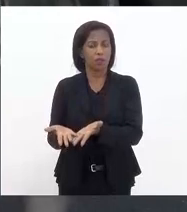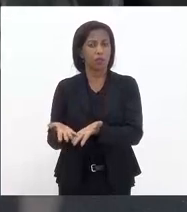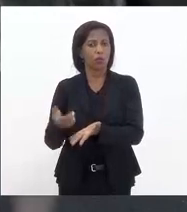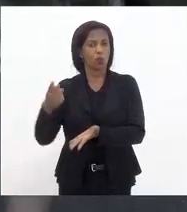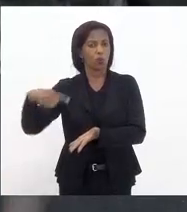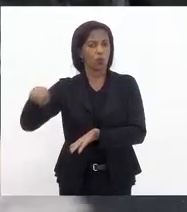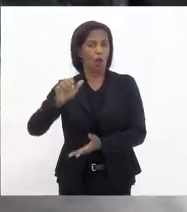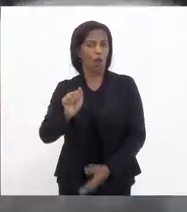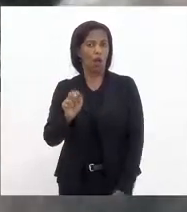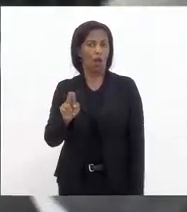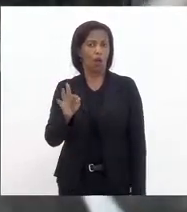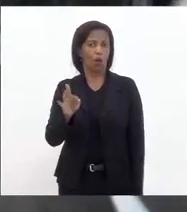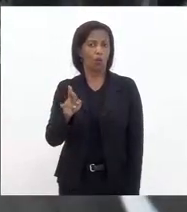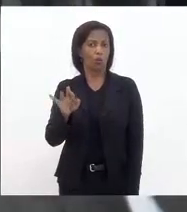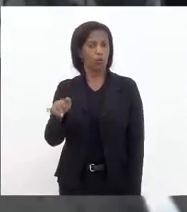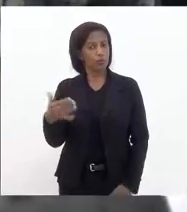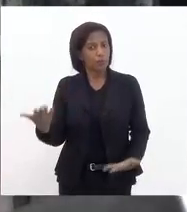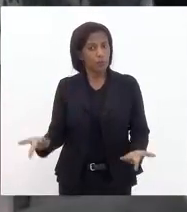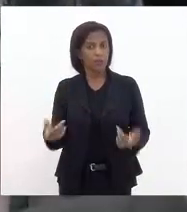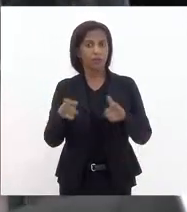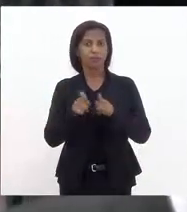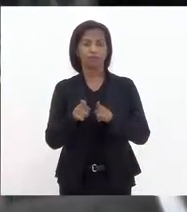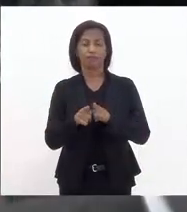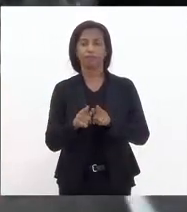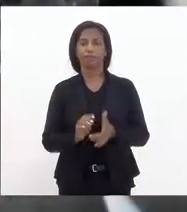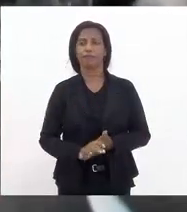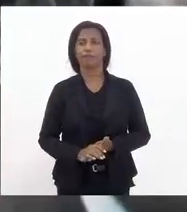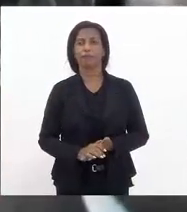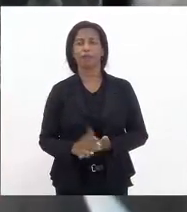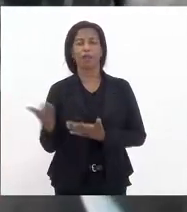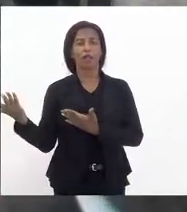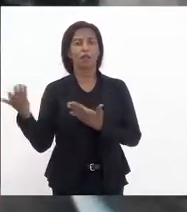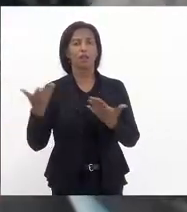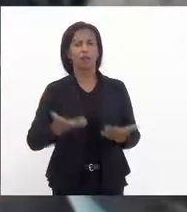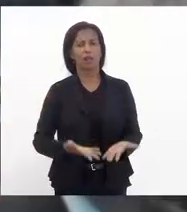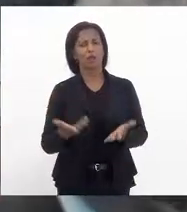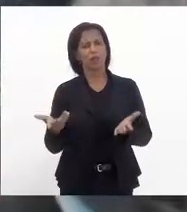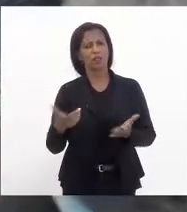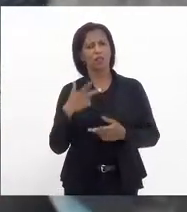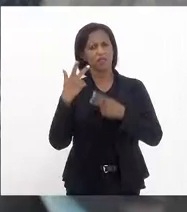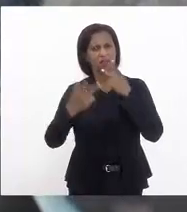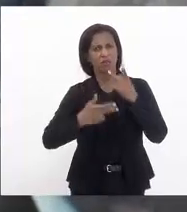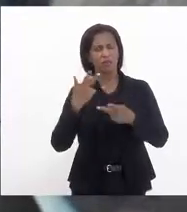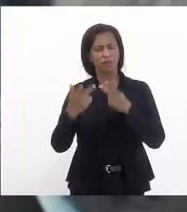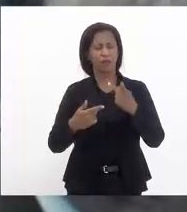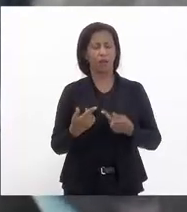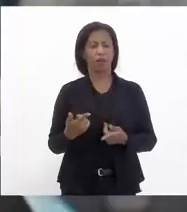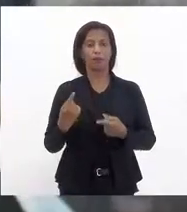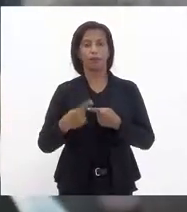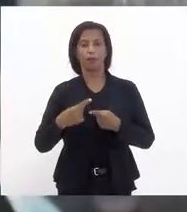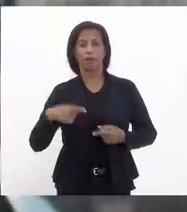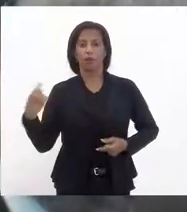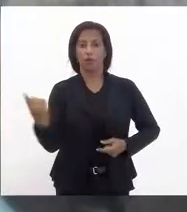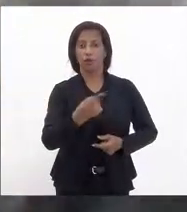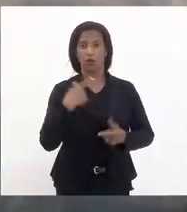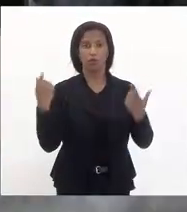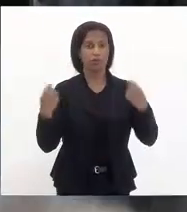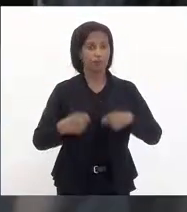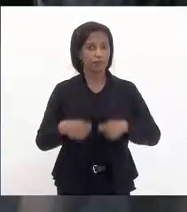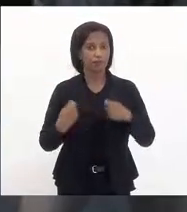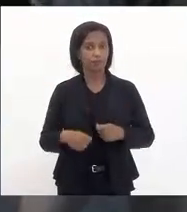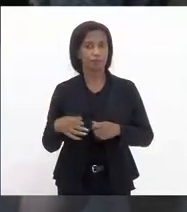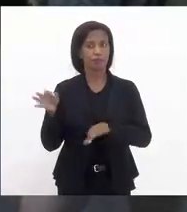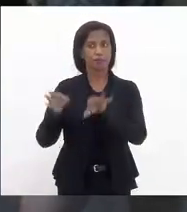autores mas evidentemente senhora presidenta trago aqui esse relato justamente porque nós precisamos